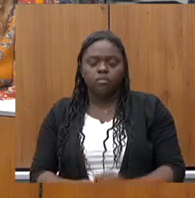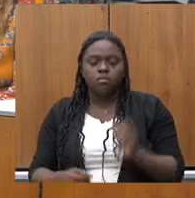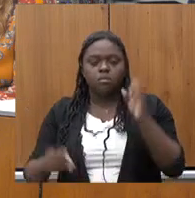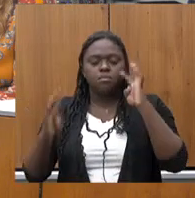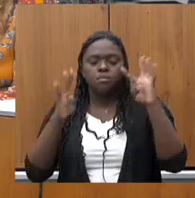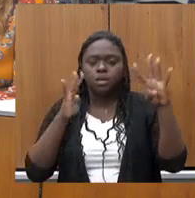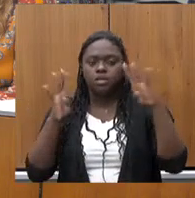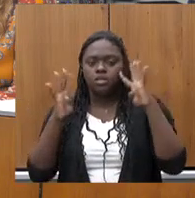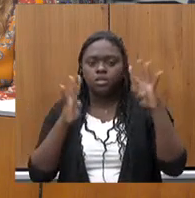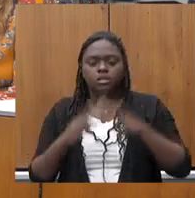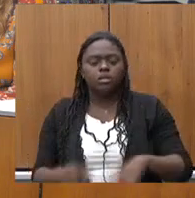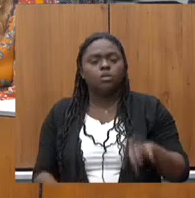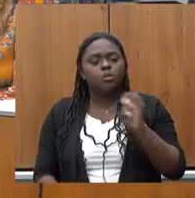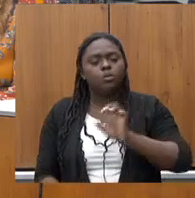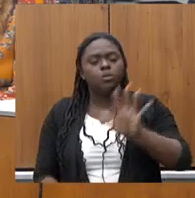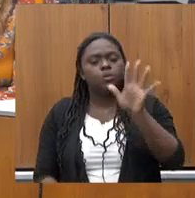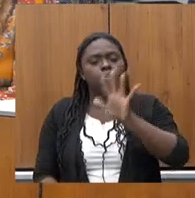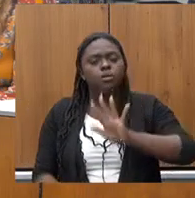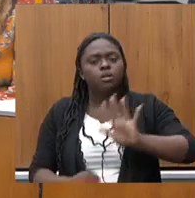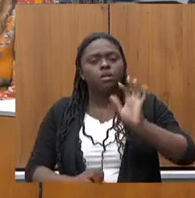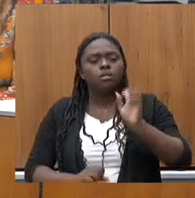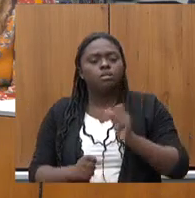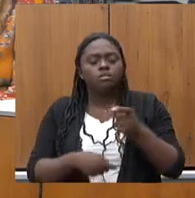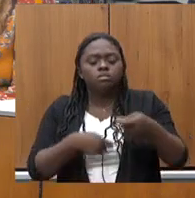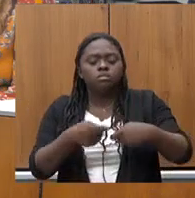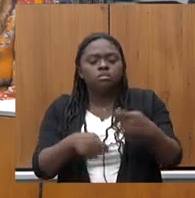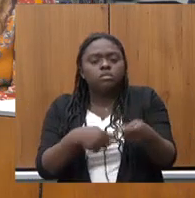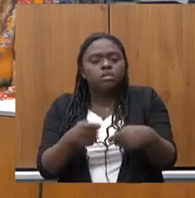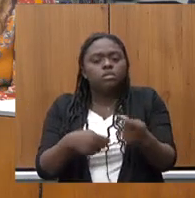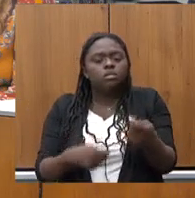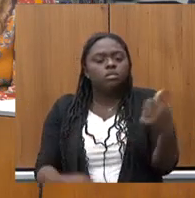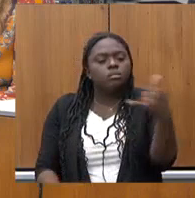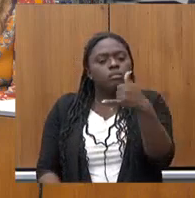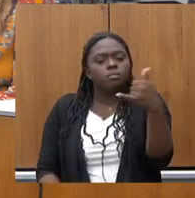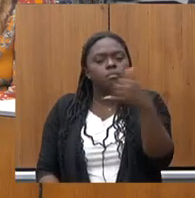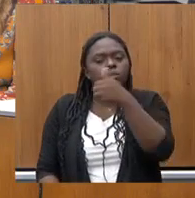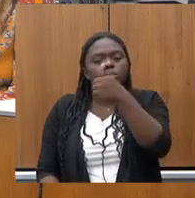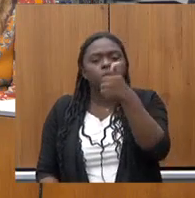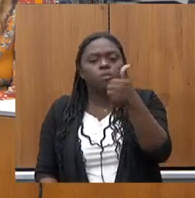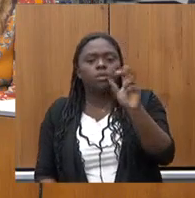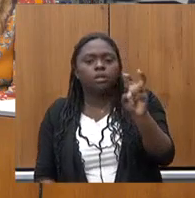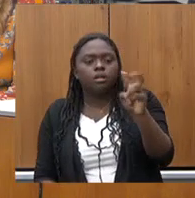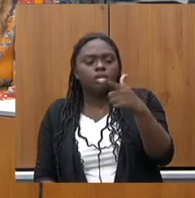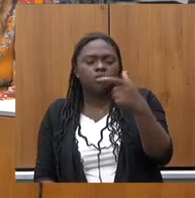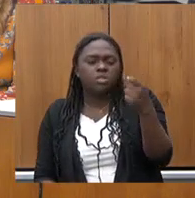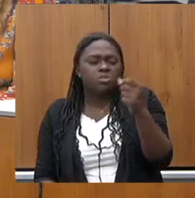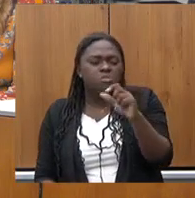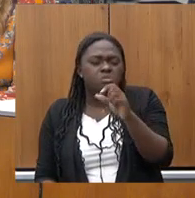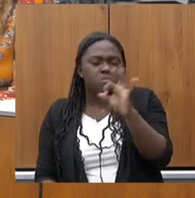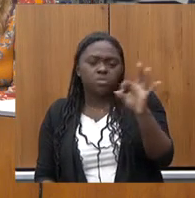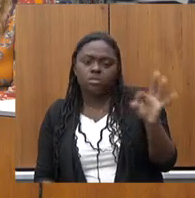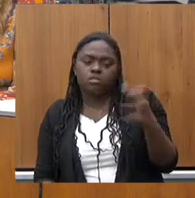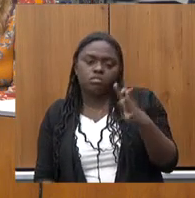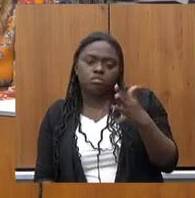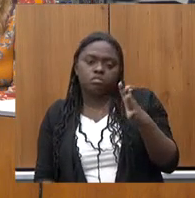o Estado gerenciando isso menos 115 20% mais ou menos